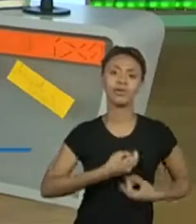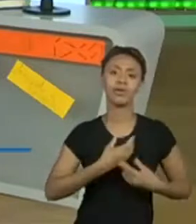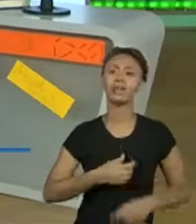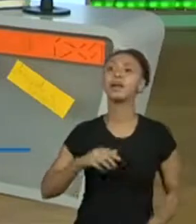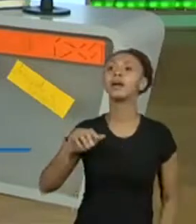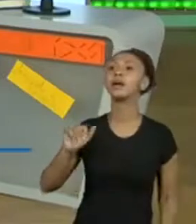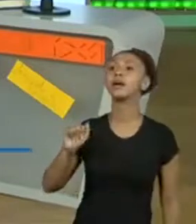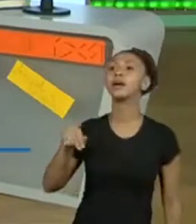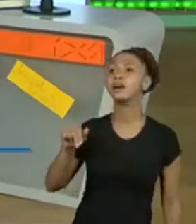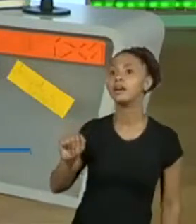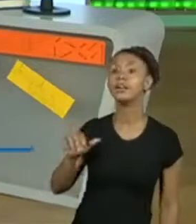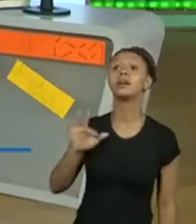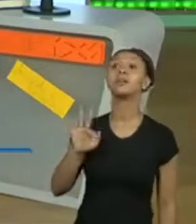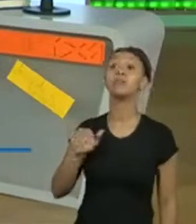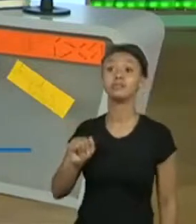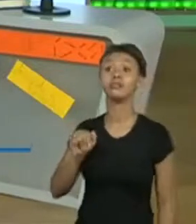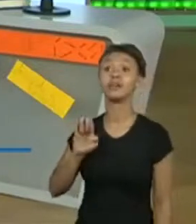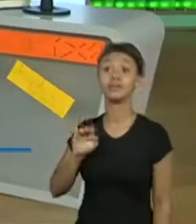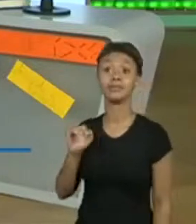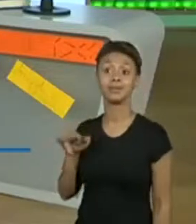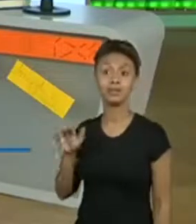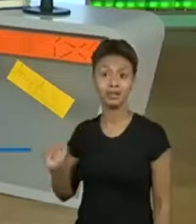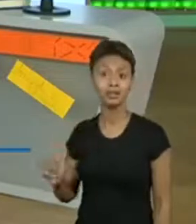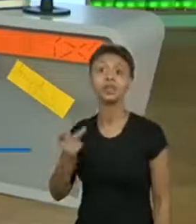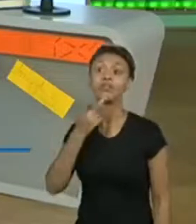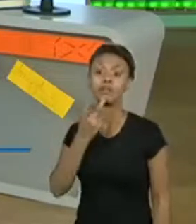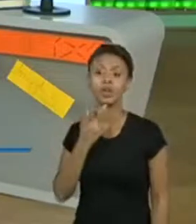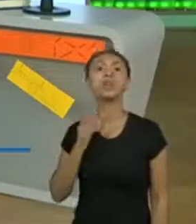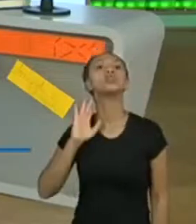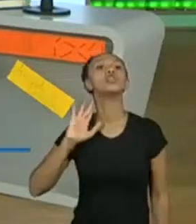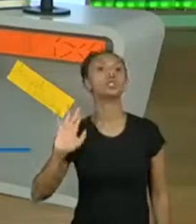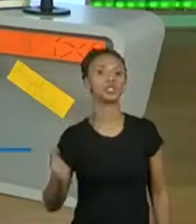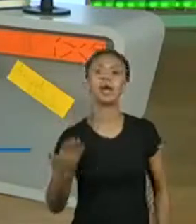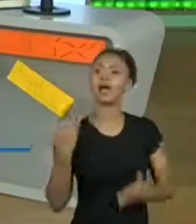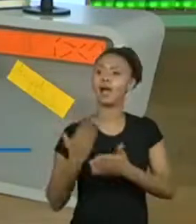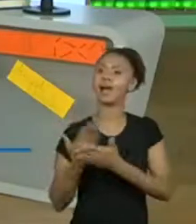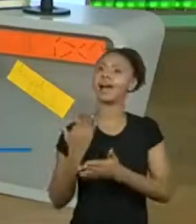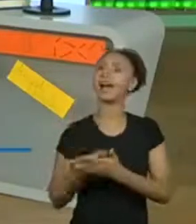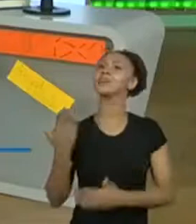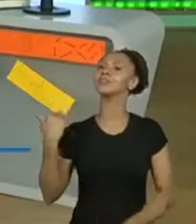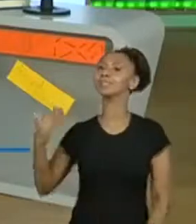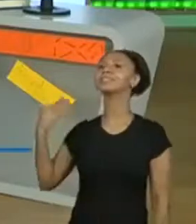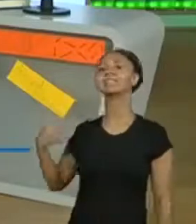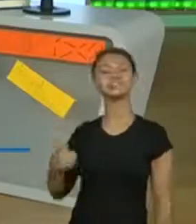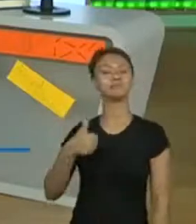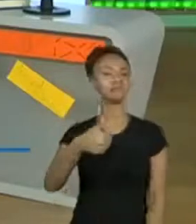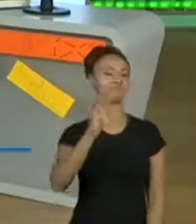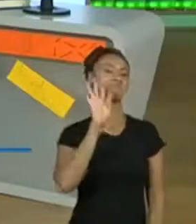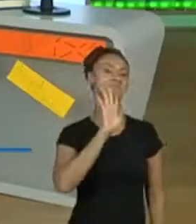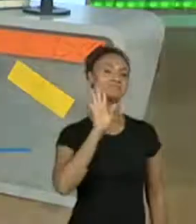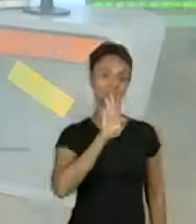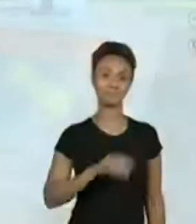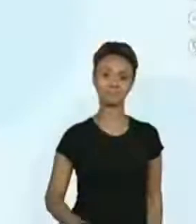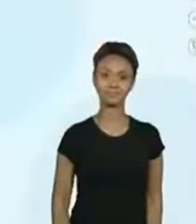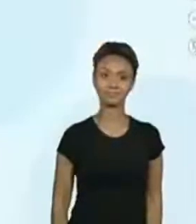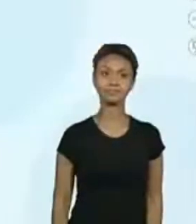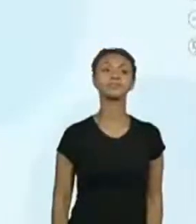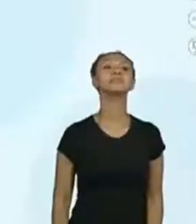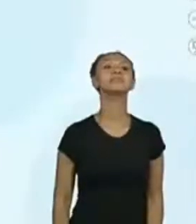professora Fabiana, disse que já tinha das outras aulas. Legal. Então, a gente vai colocar aqui, ó.